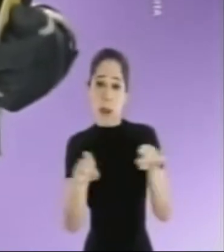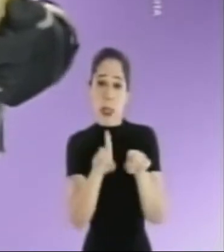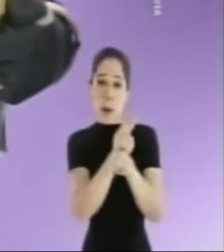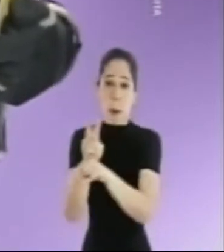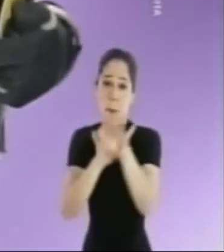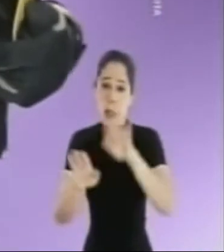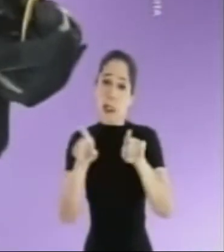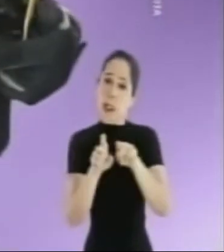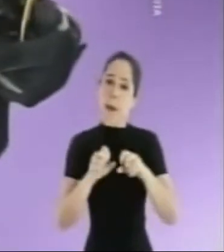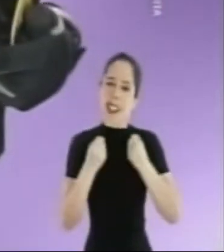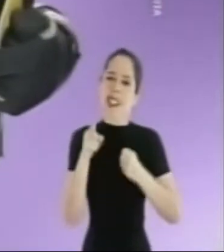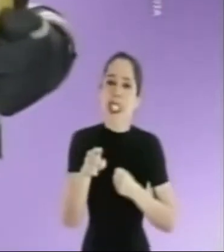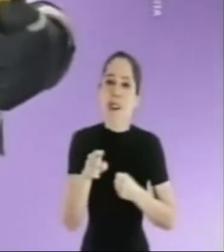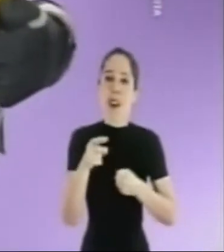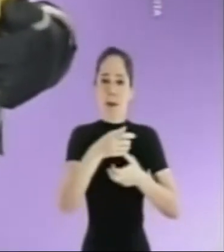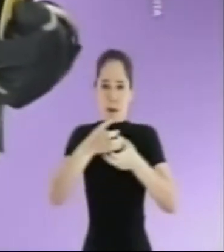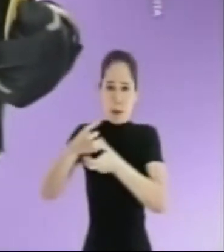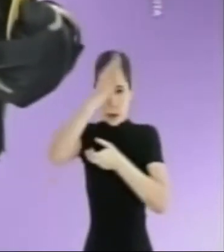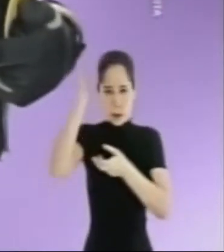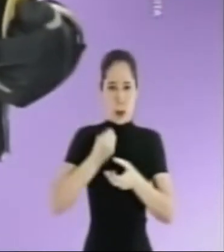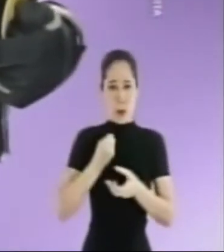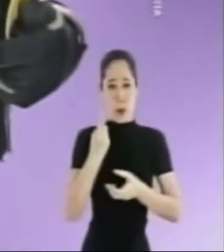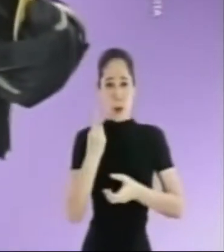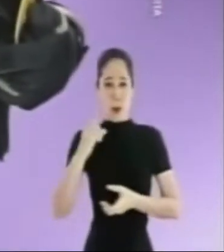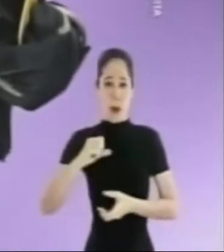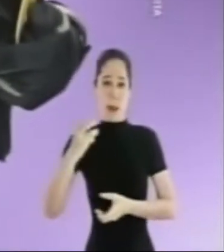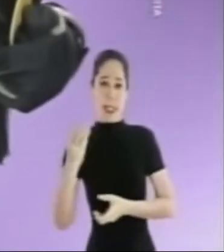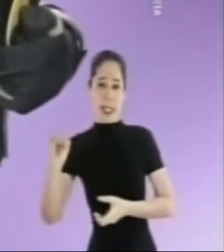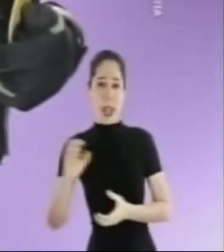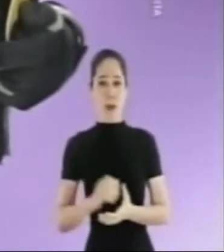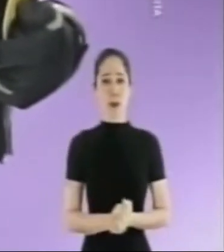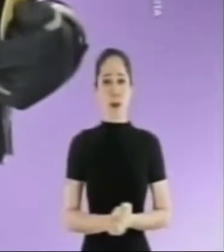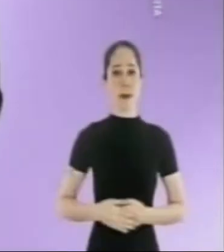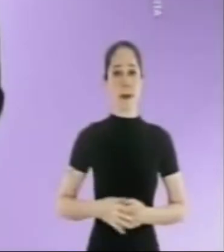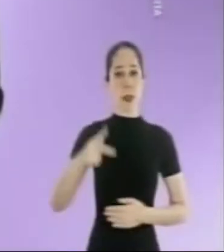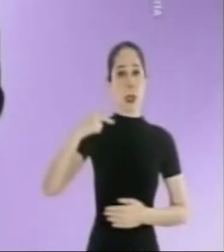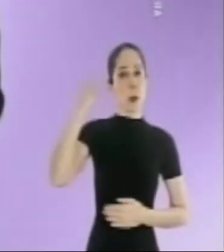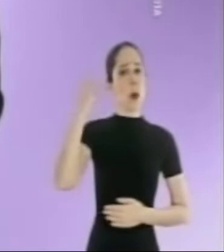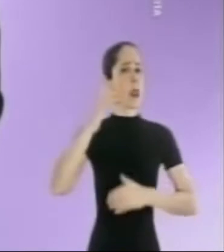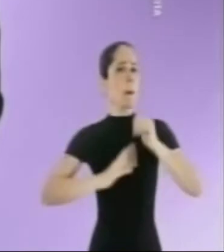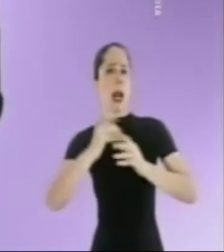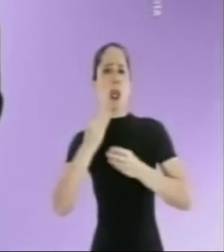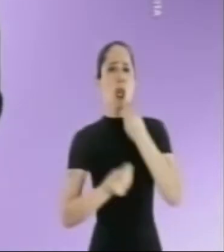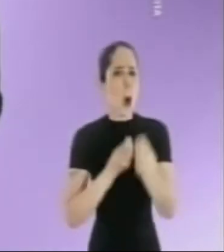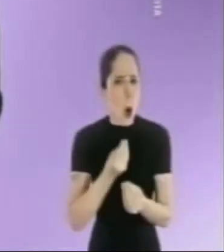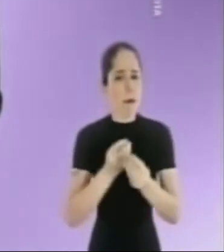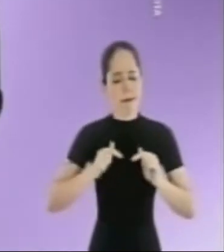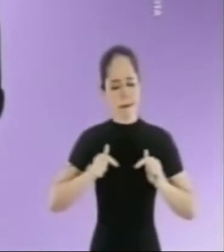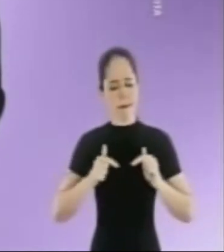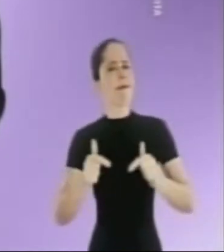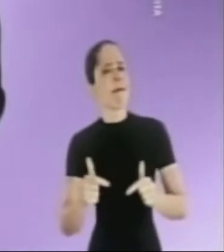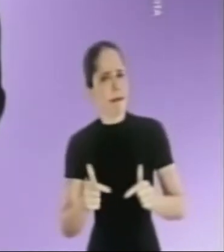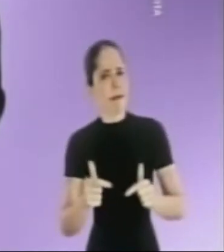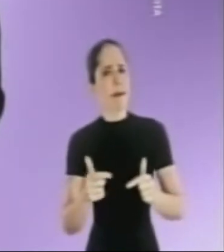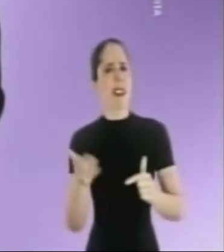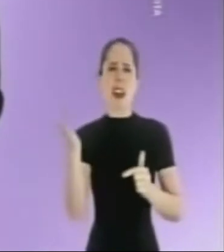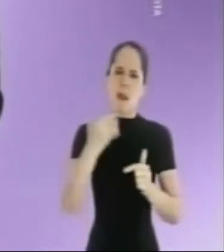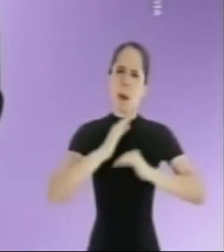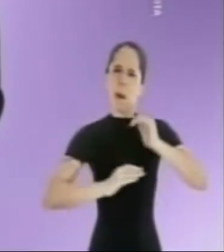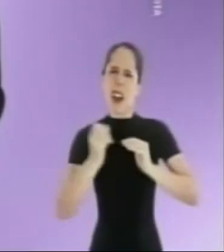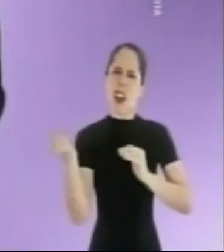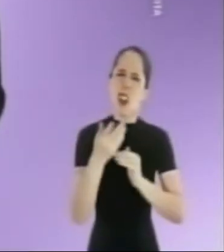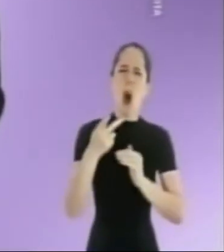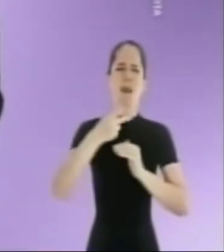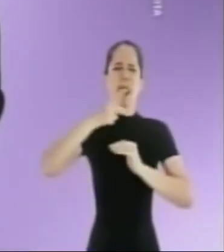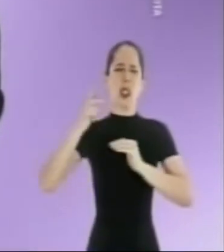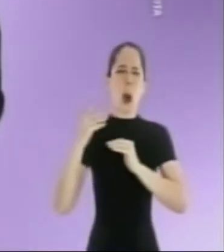salvar e proteger, também defender você. Bombeiro França, 193-0. Política se faz com atitude. Vamos escrever uma